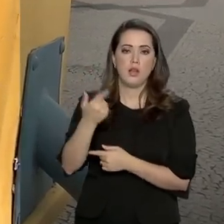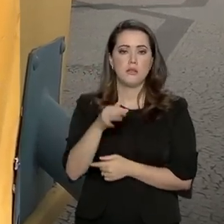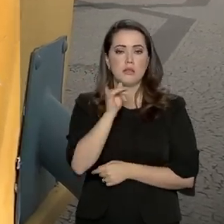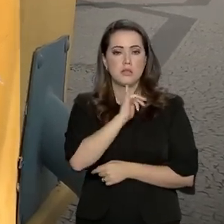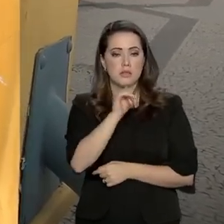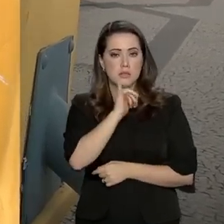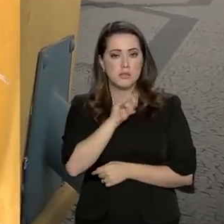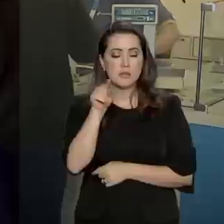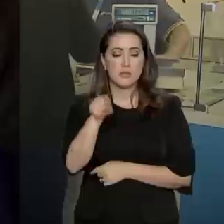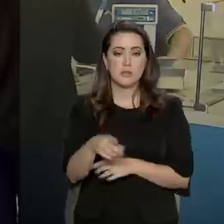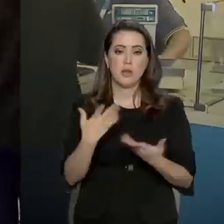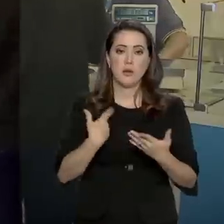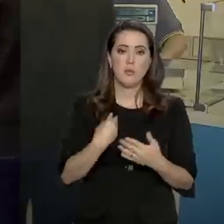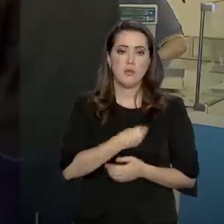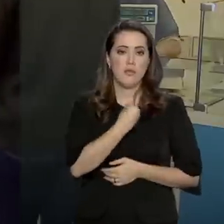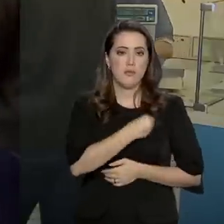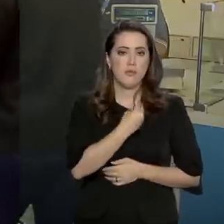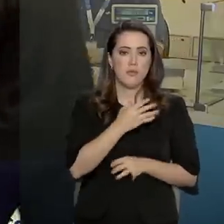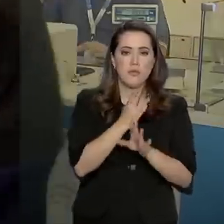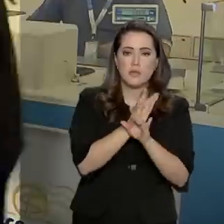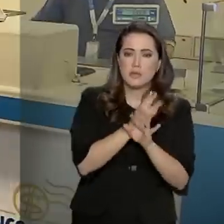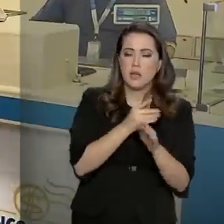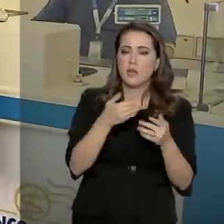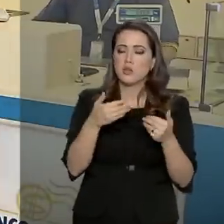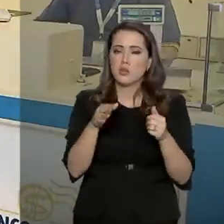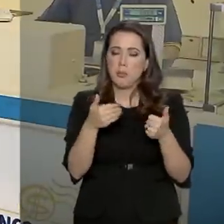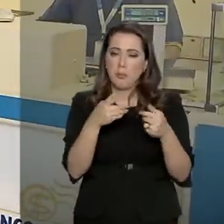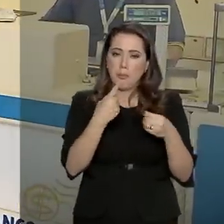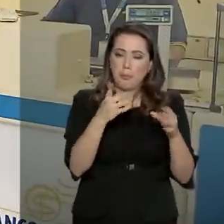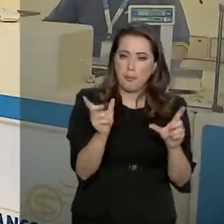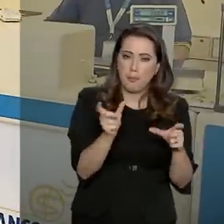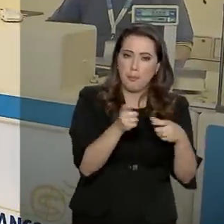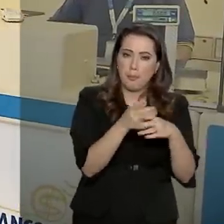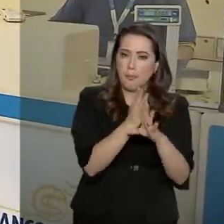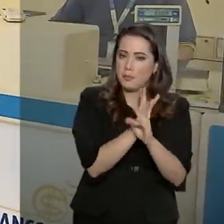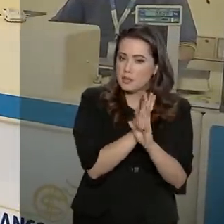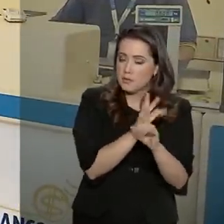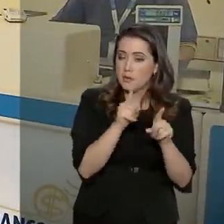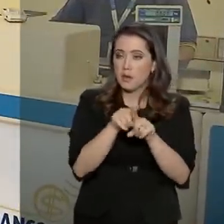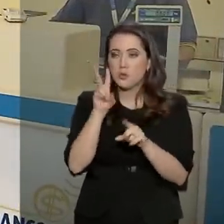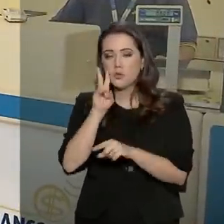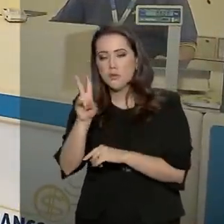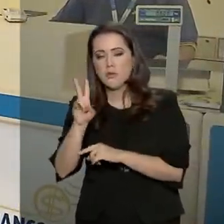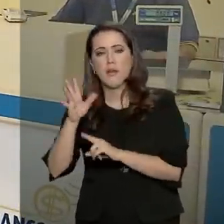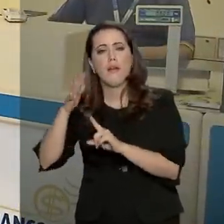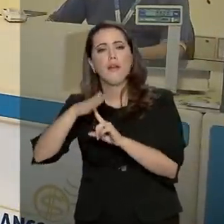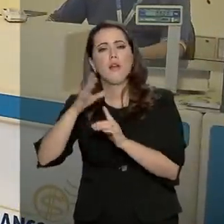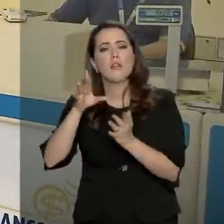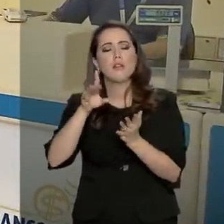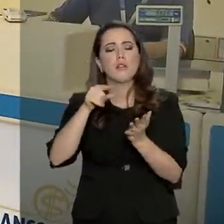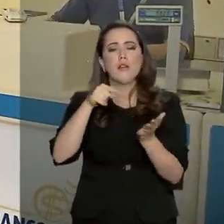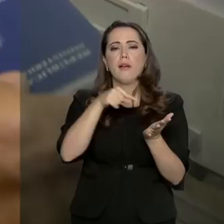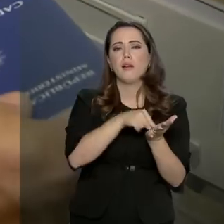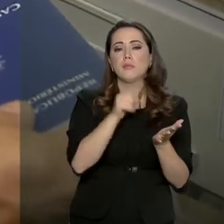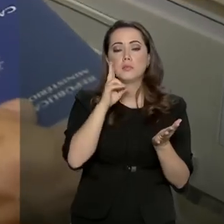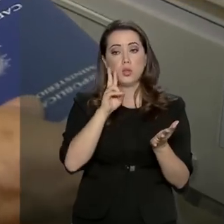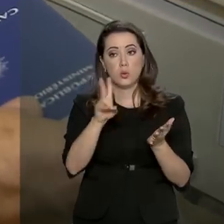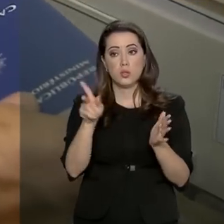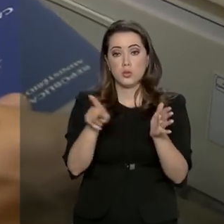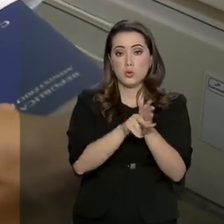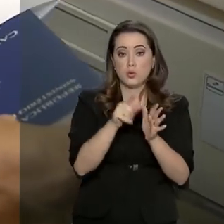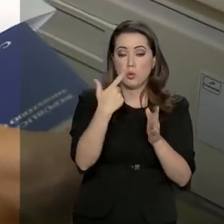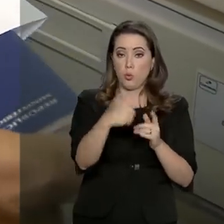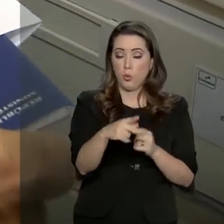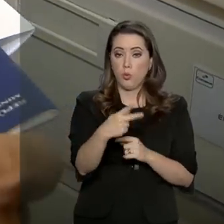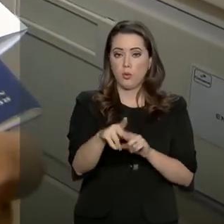central fica na capital? Não tem problema. Na agência da sua cidade, você confere se o documento foi enviado para a agência central. E os